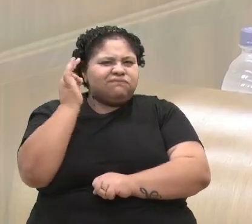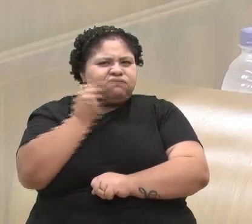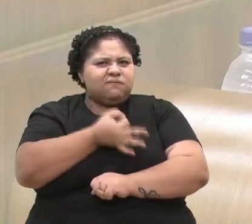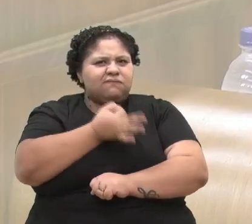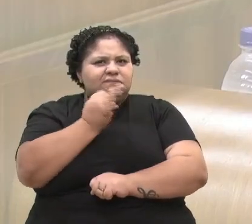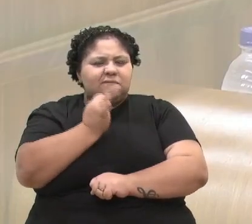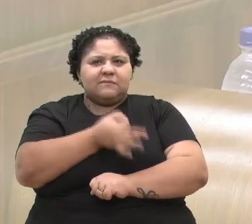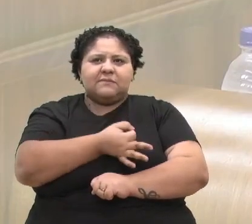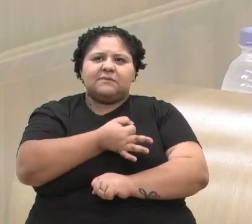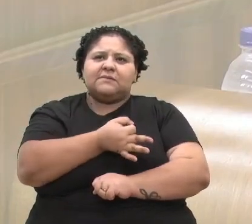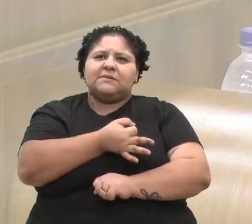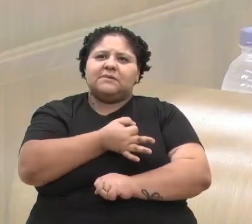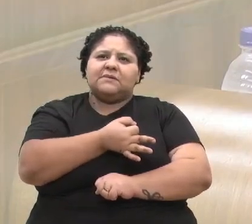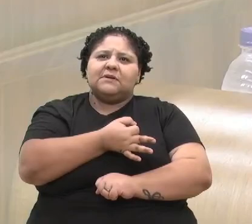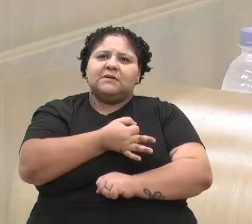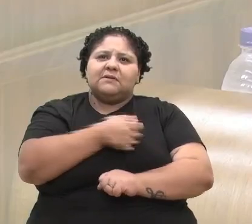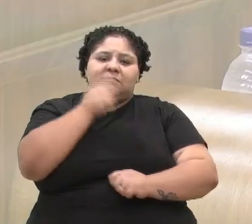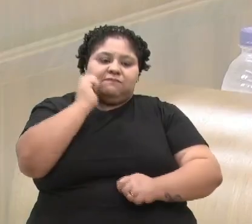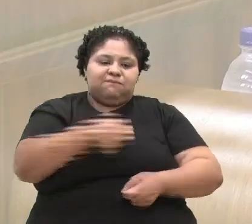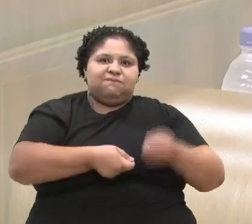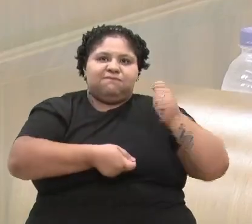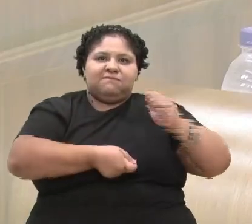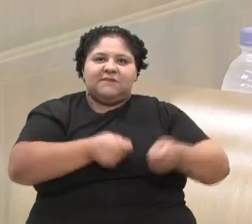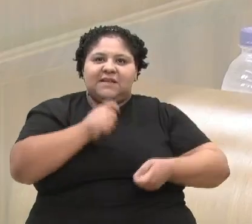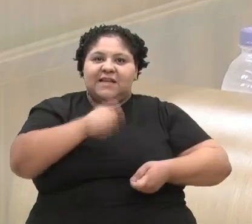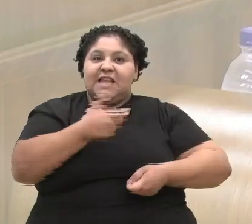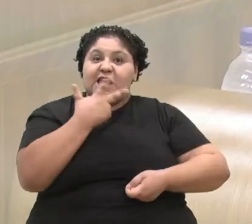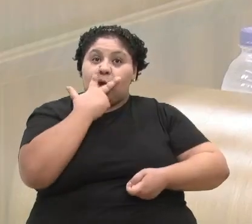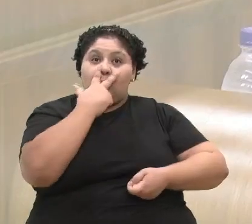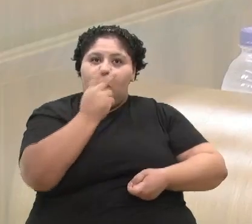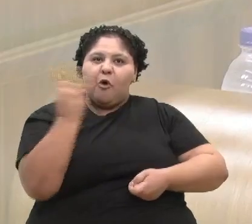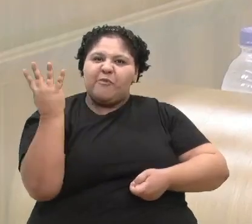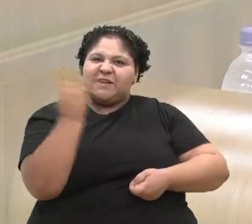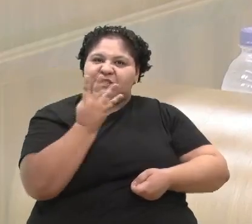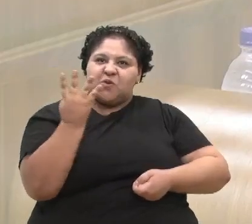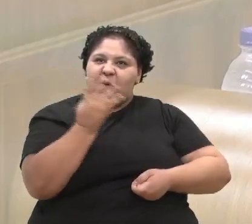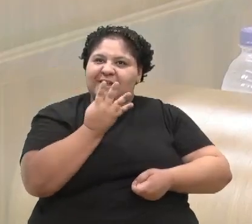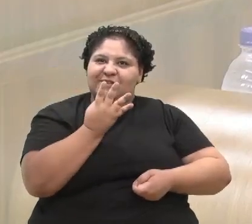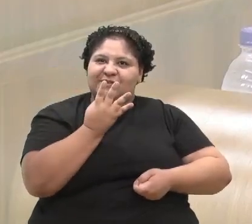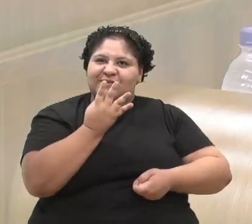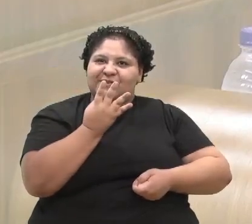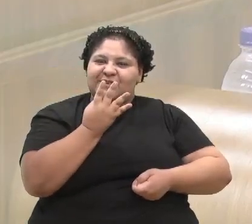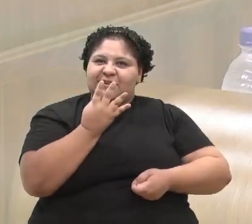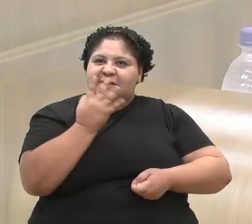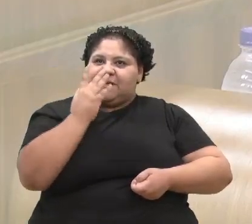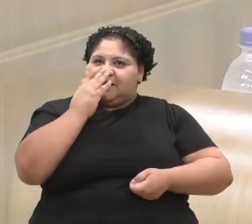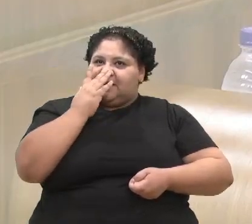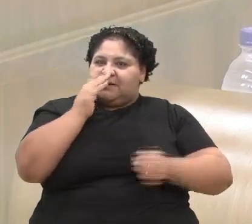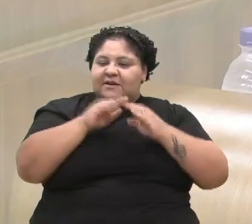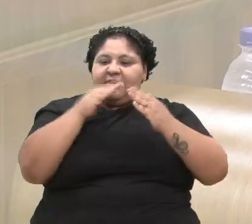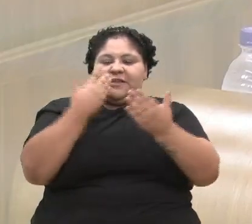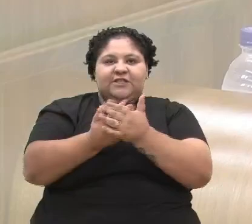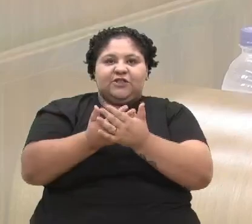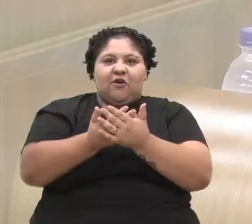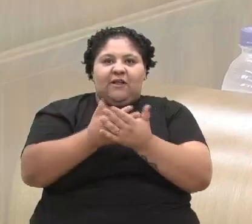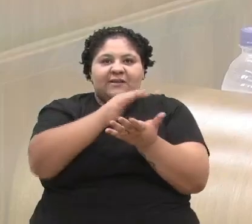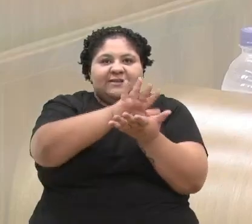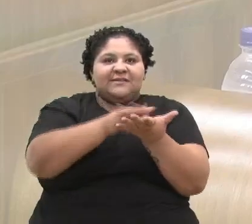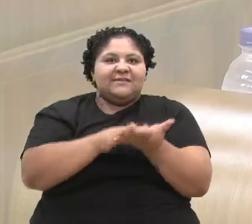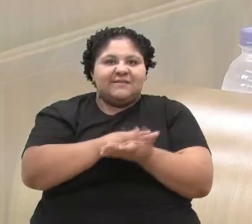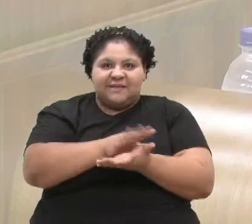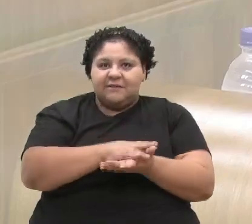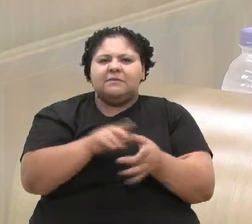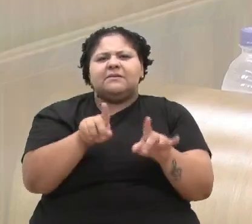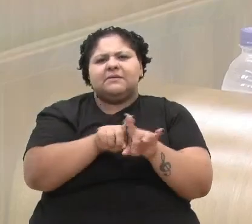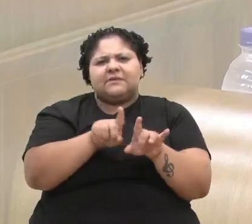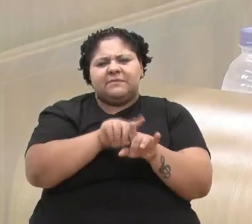a mesma bateria para as quatro escolas. Então, estavam lá o ex-prefeito, sempre o prefeito Mansueto,